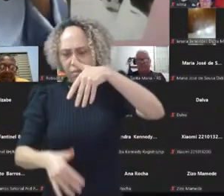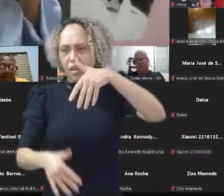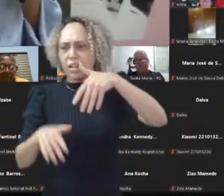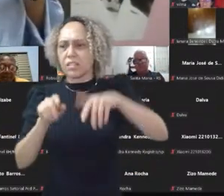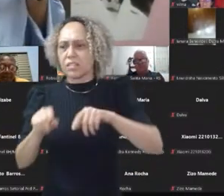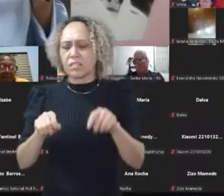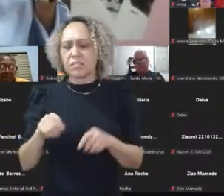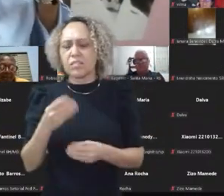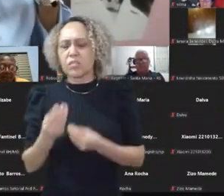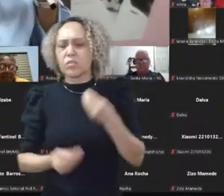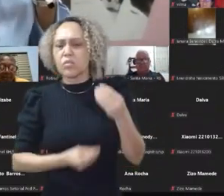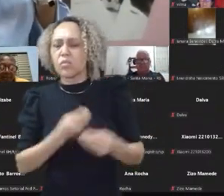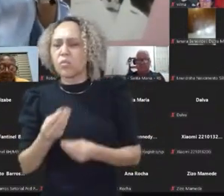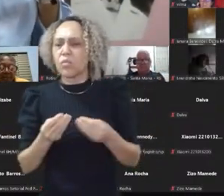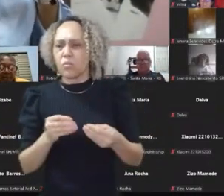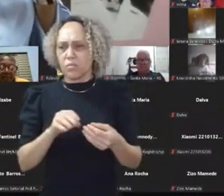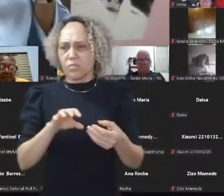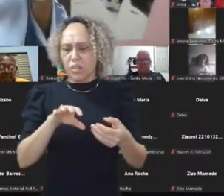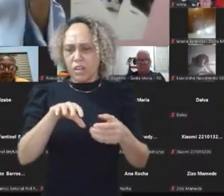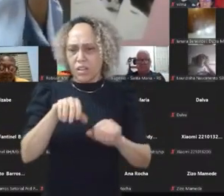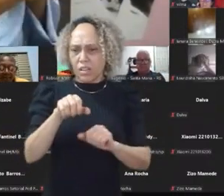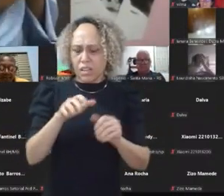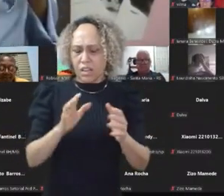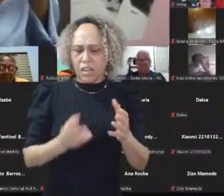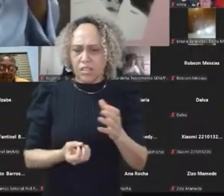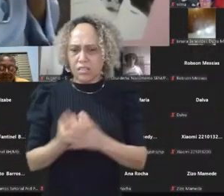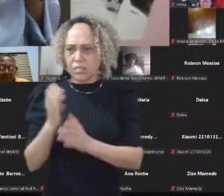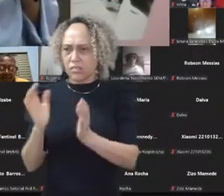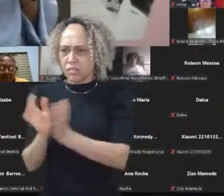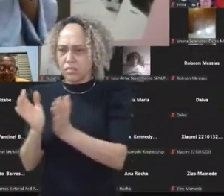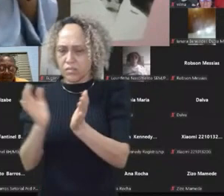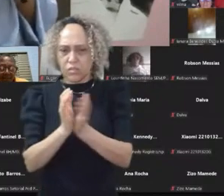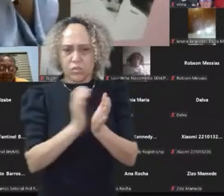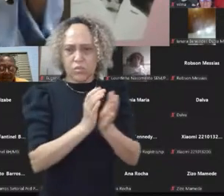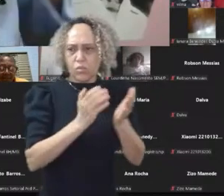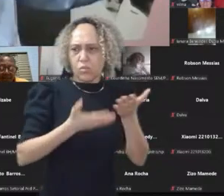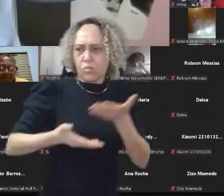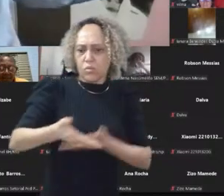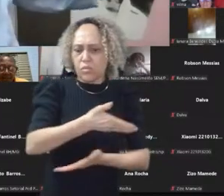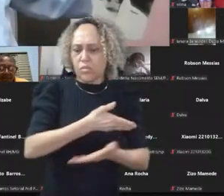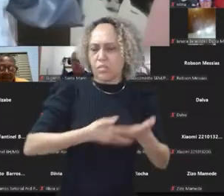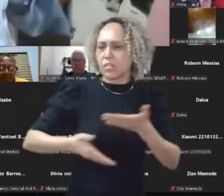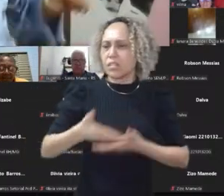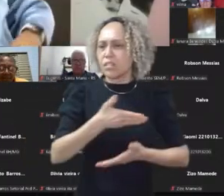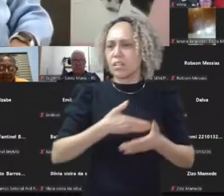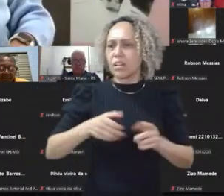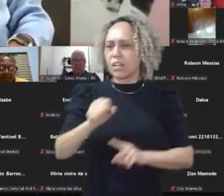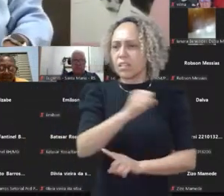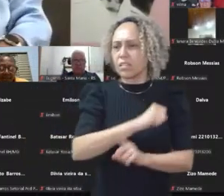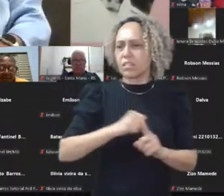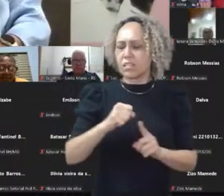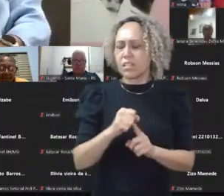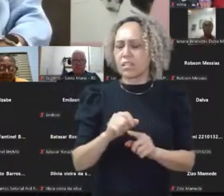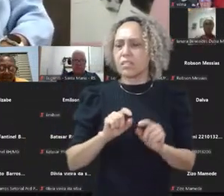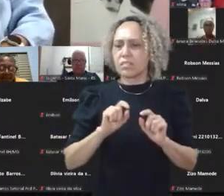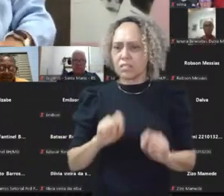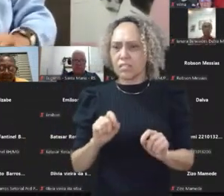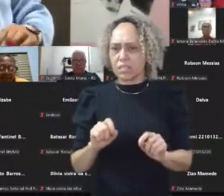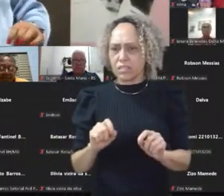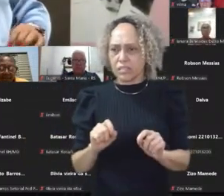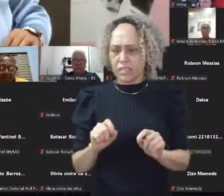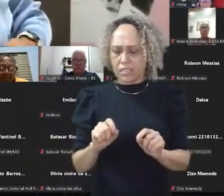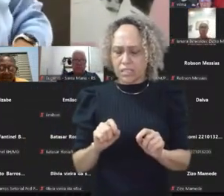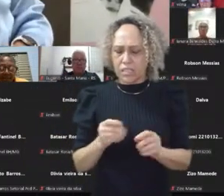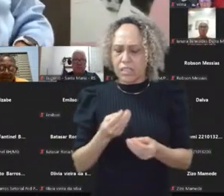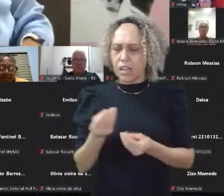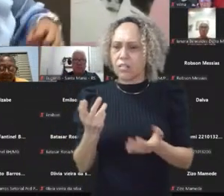mas as formações, esses grupos sociais, é essa forma aqui. e isso altera, inclusive, como a gente pensa